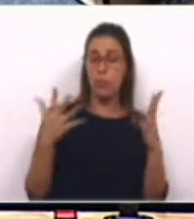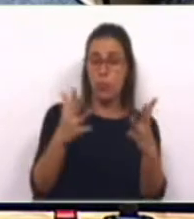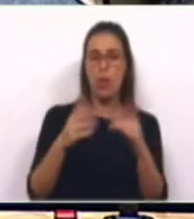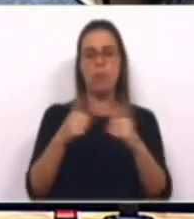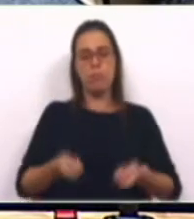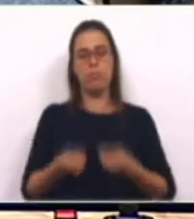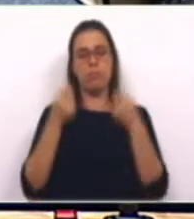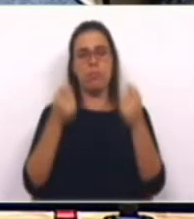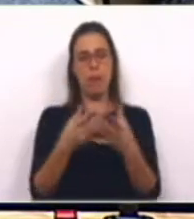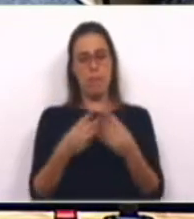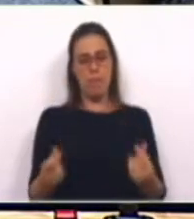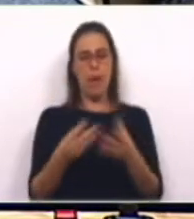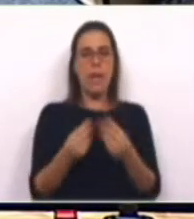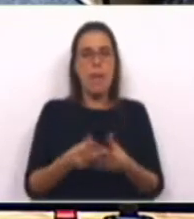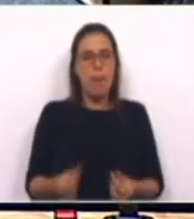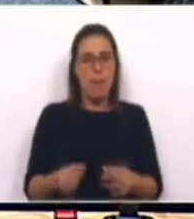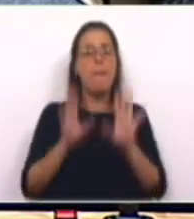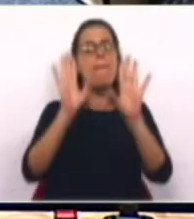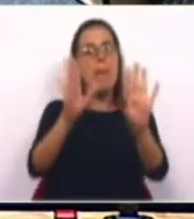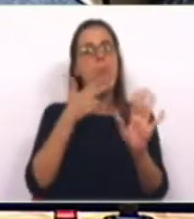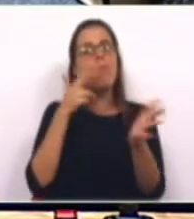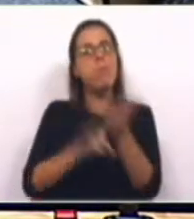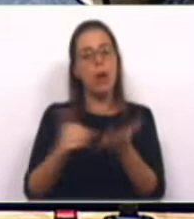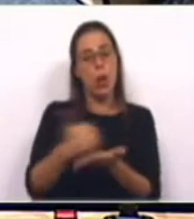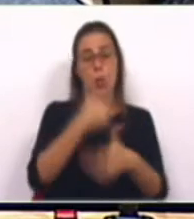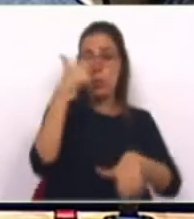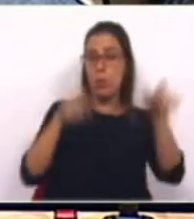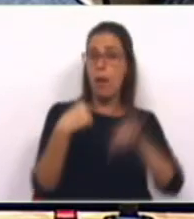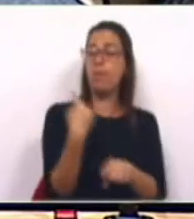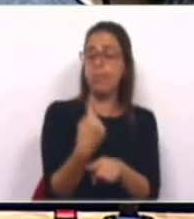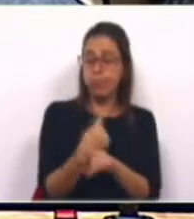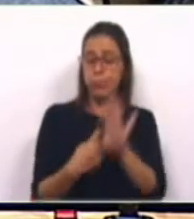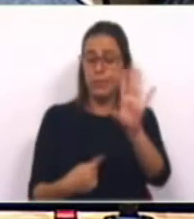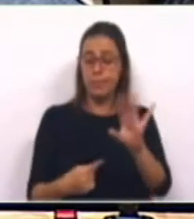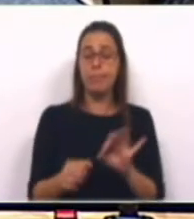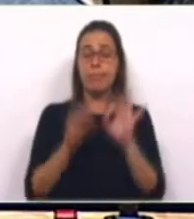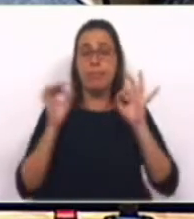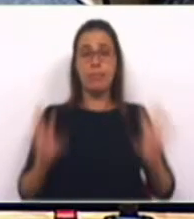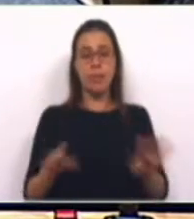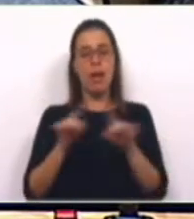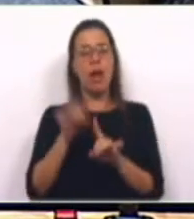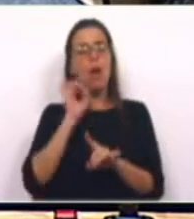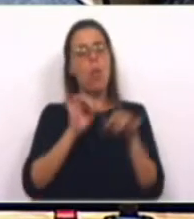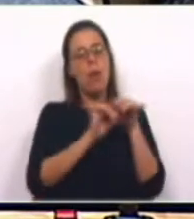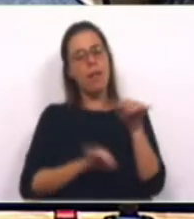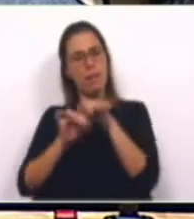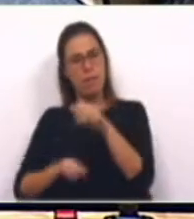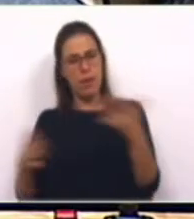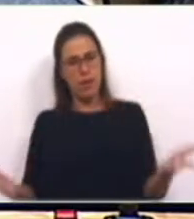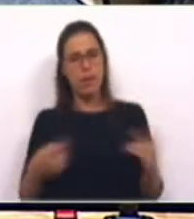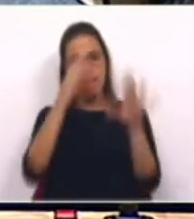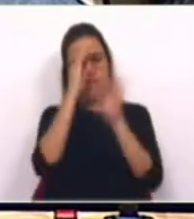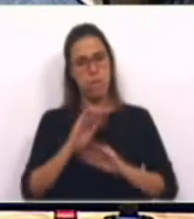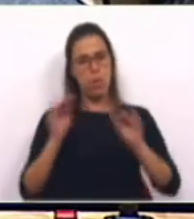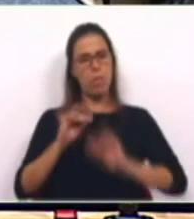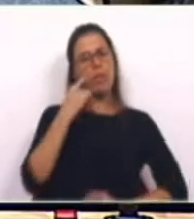e o investimento em meios e equipamentos, mas também em recursos humanos, assim como na sua qualificação e na sua